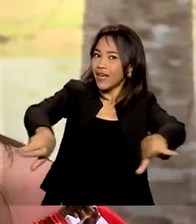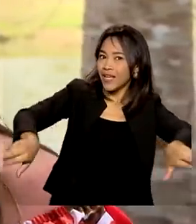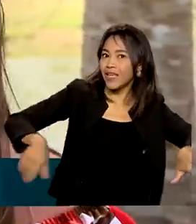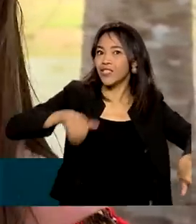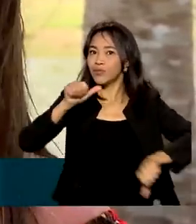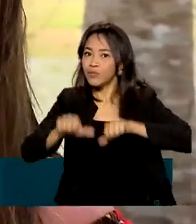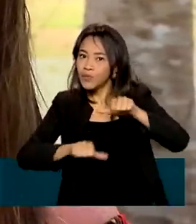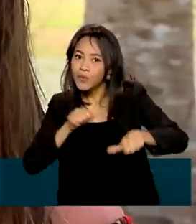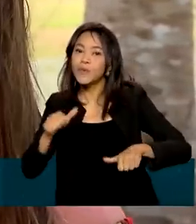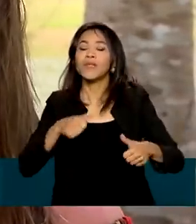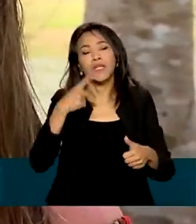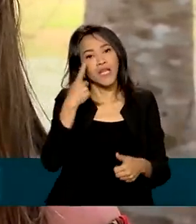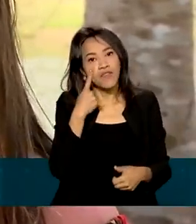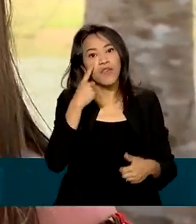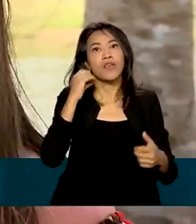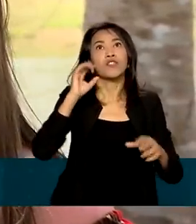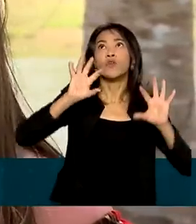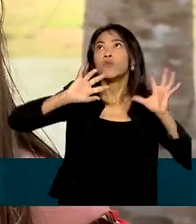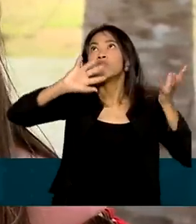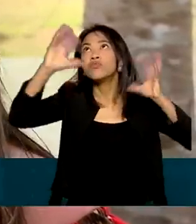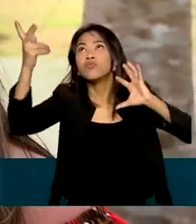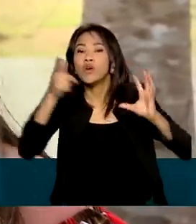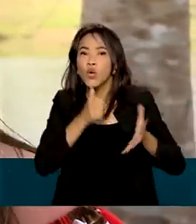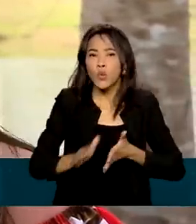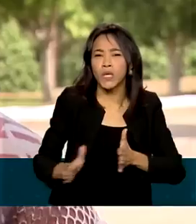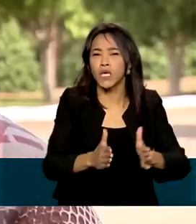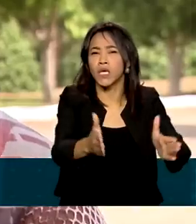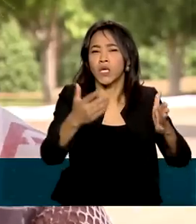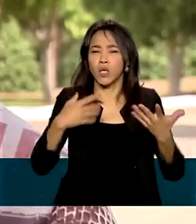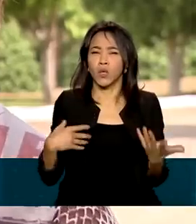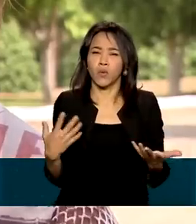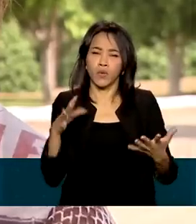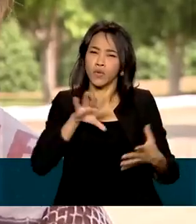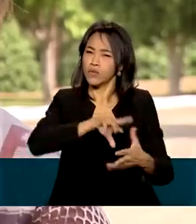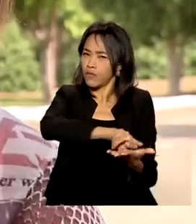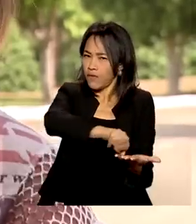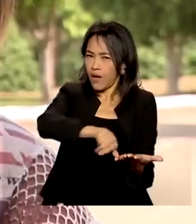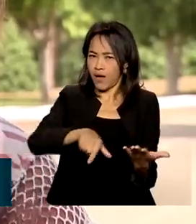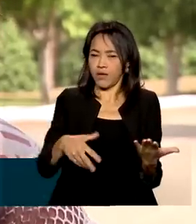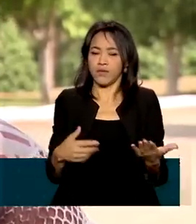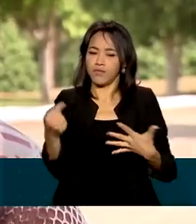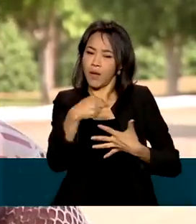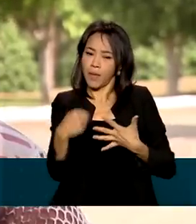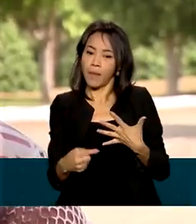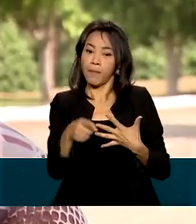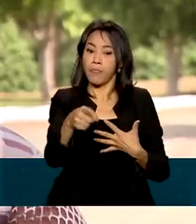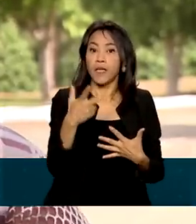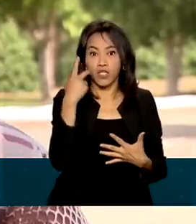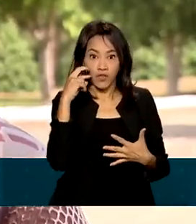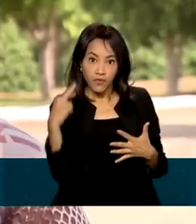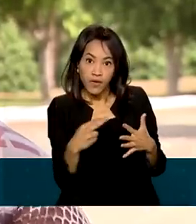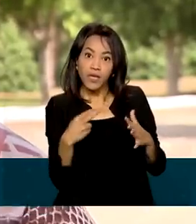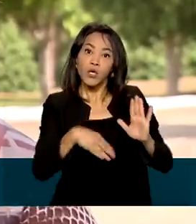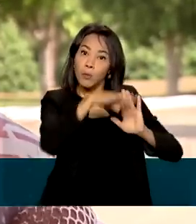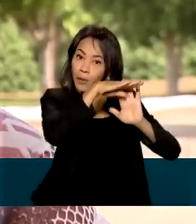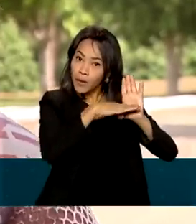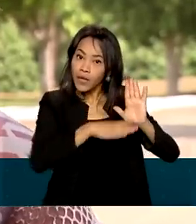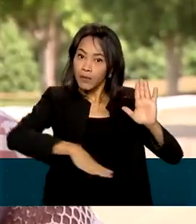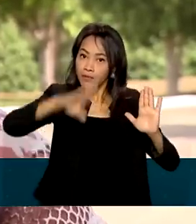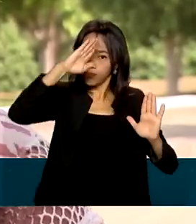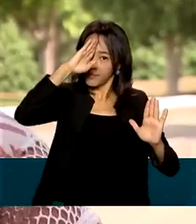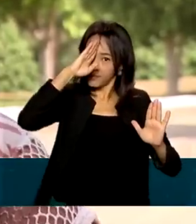lenta, tem que prever a sazonalidade do Rio para a chegada de material. Você vê o programa Calha Norte em ação,